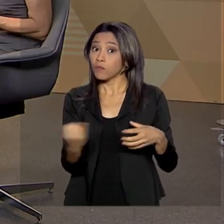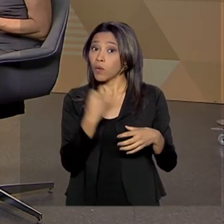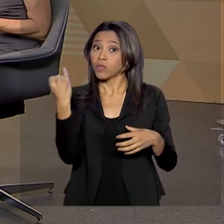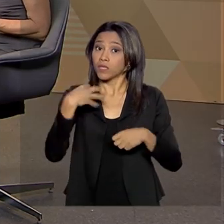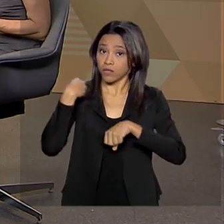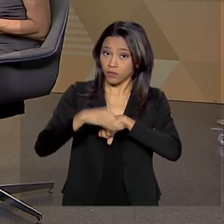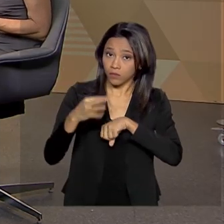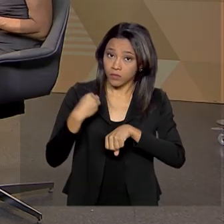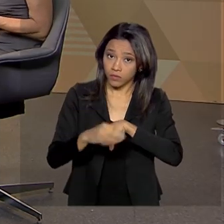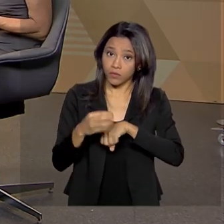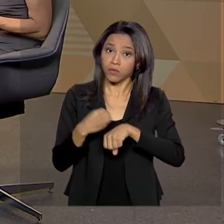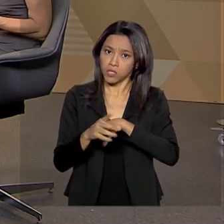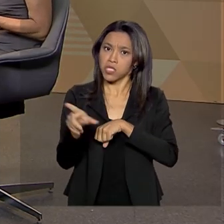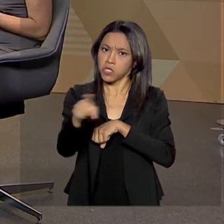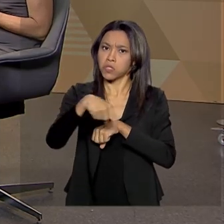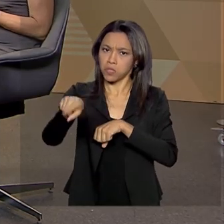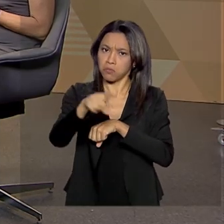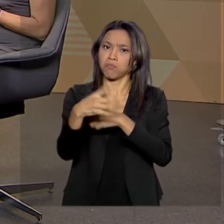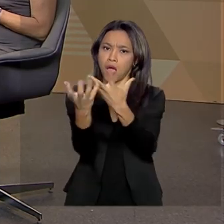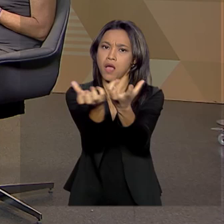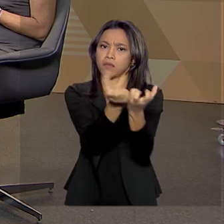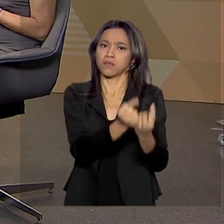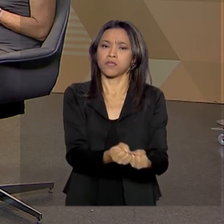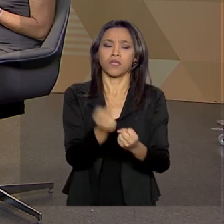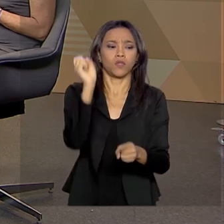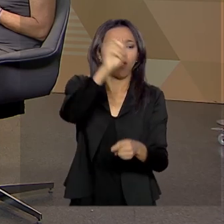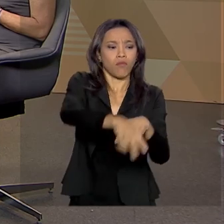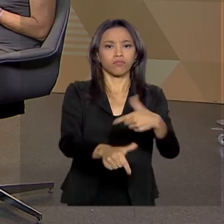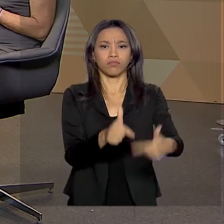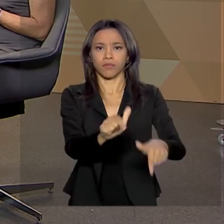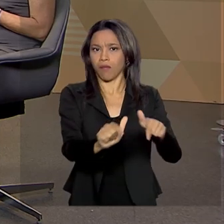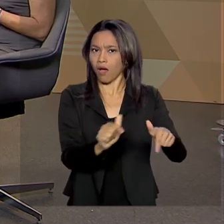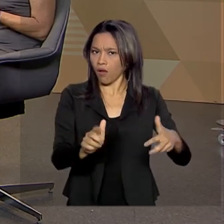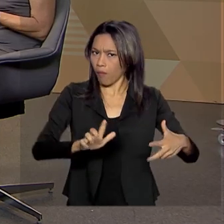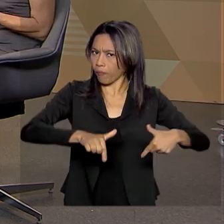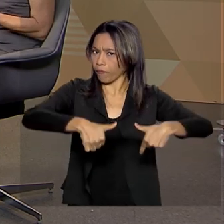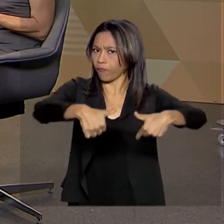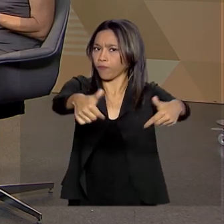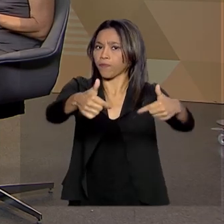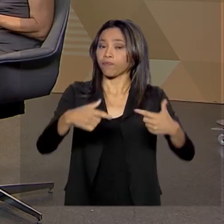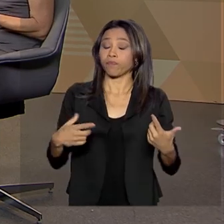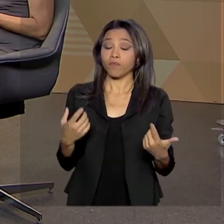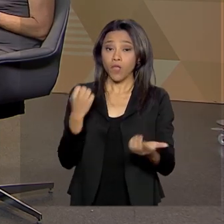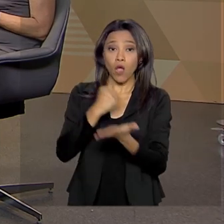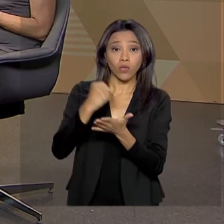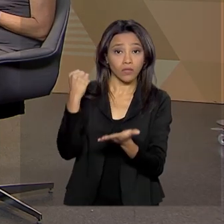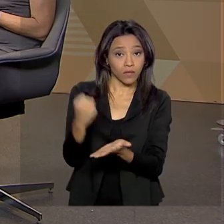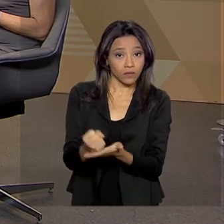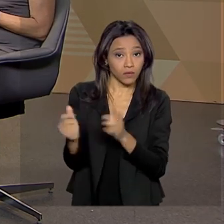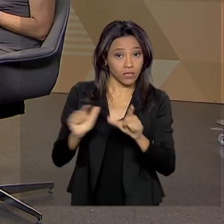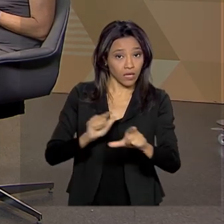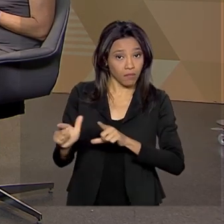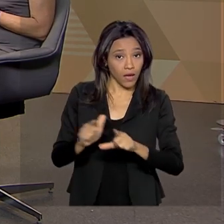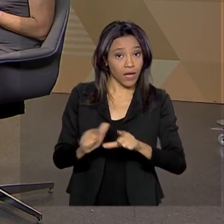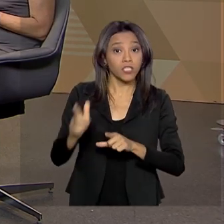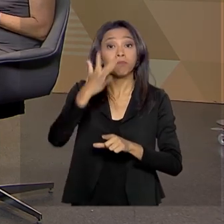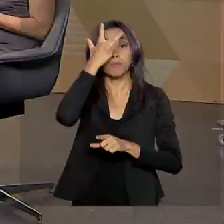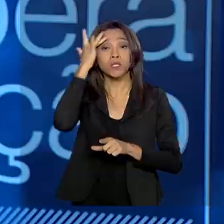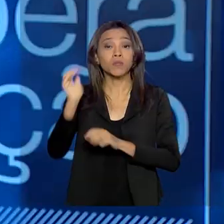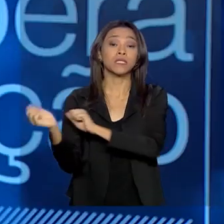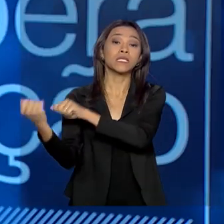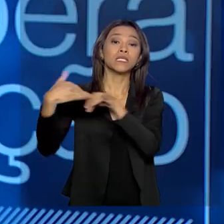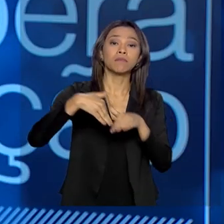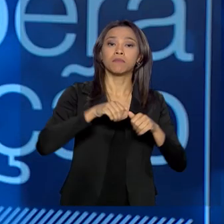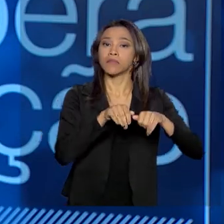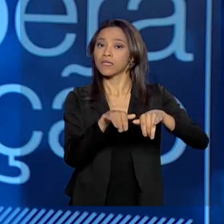muito bem absorvidas no mercado de trabalho. Elas estão, o nível de empregabilidade dos imigrantes é muito grande e a